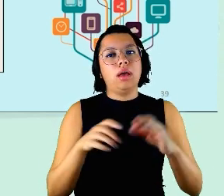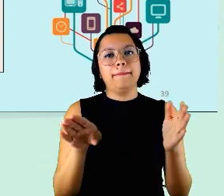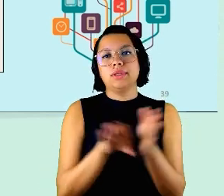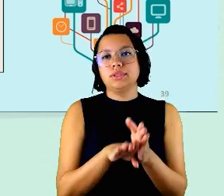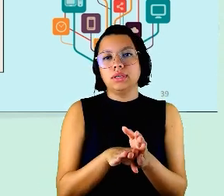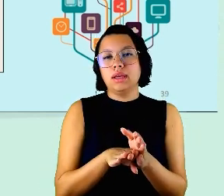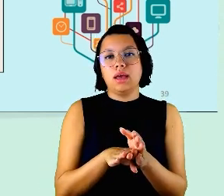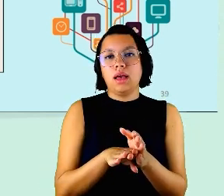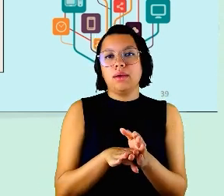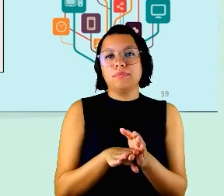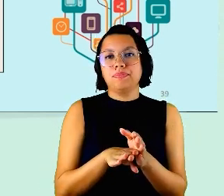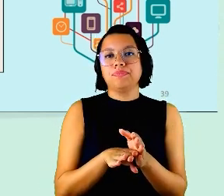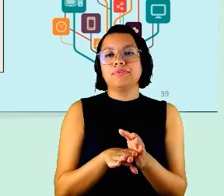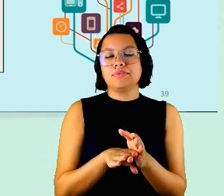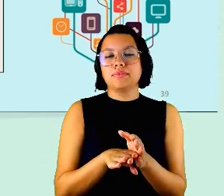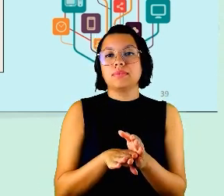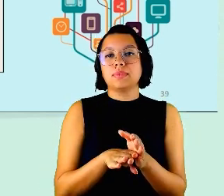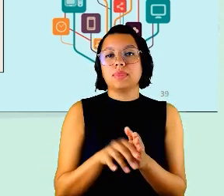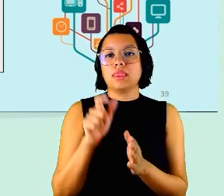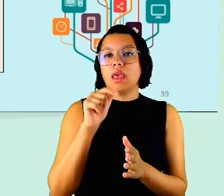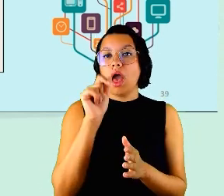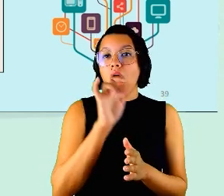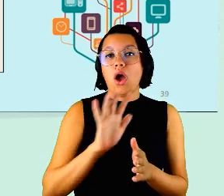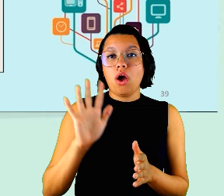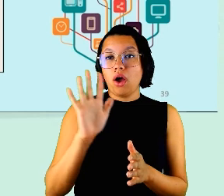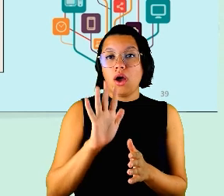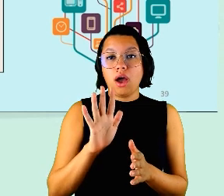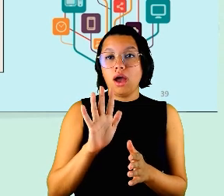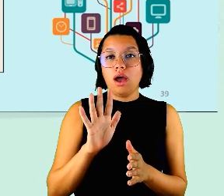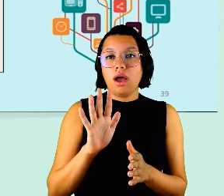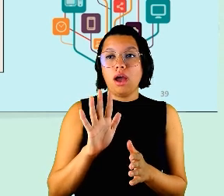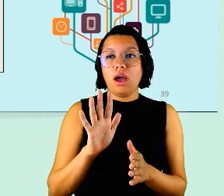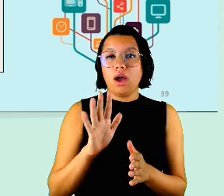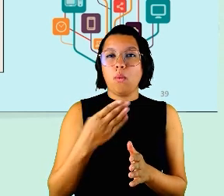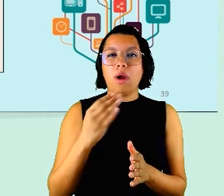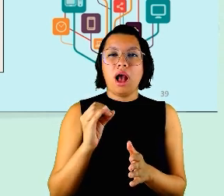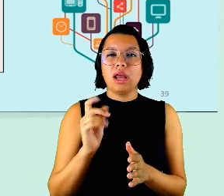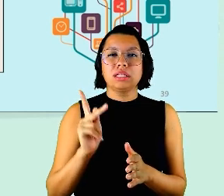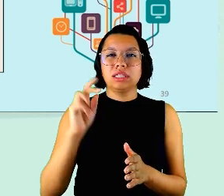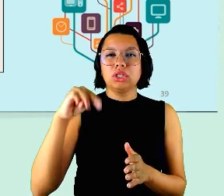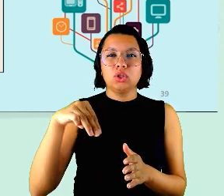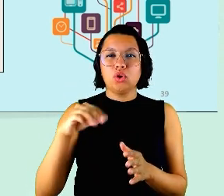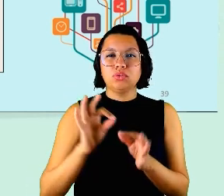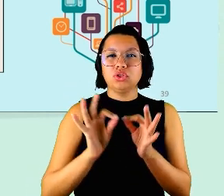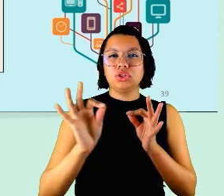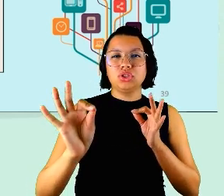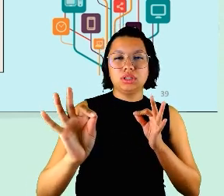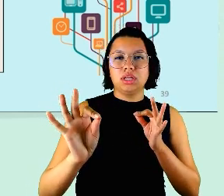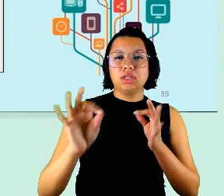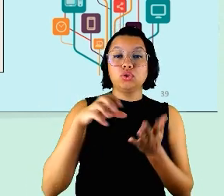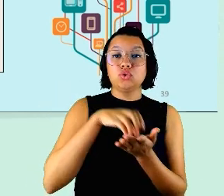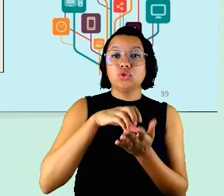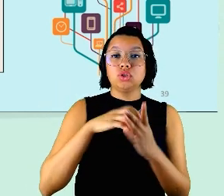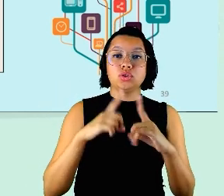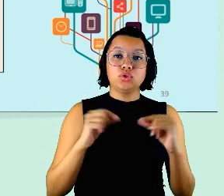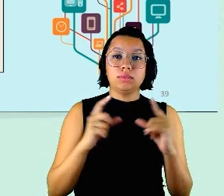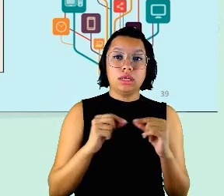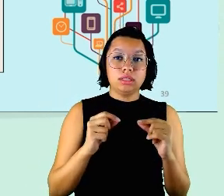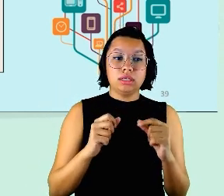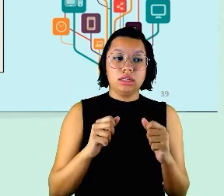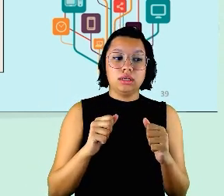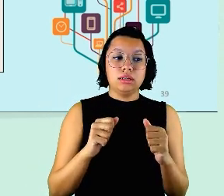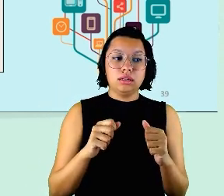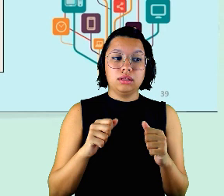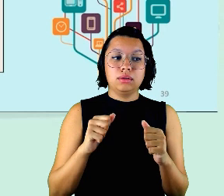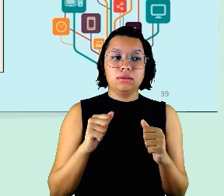Claras que fica o que? uns 40 quilômetros daqui do centro de Brasília você pode levar duas horas a depender